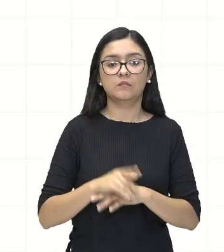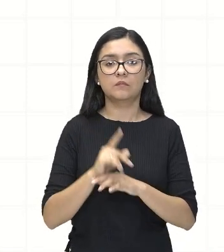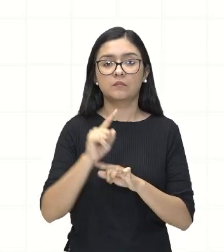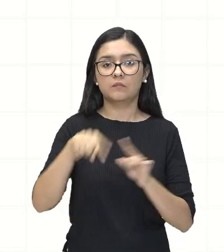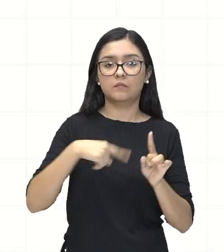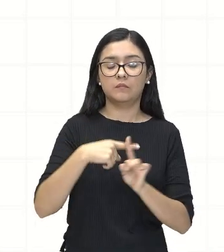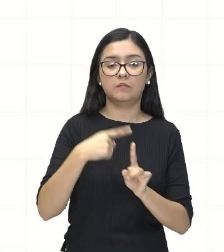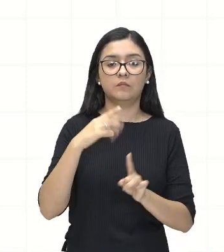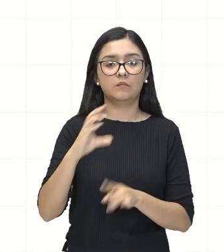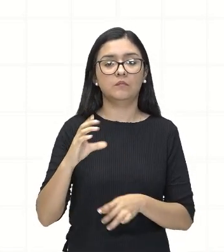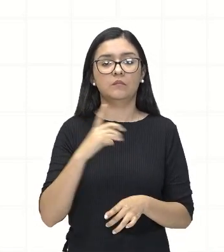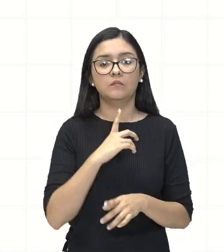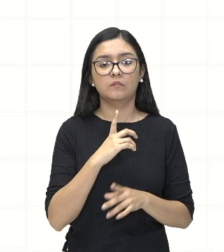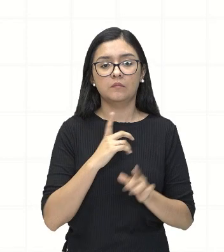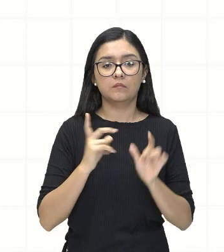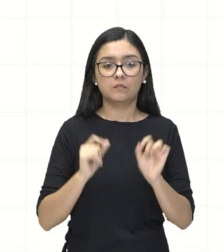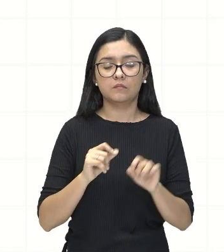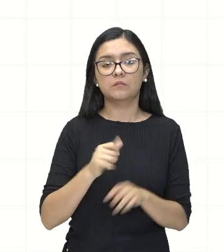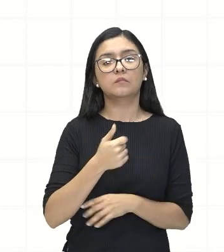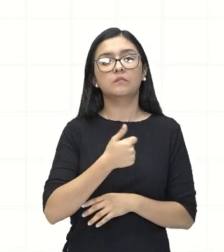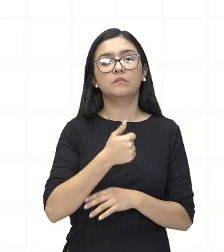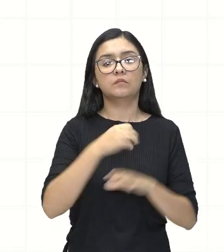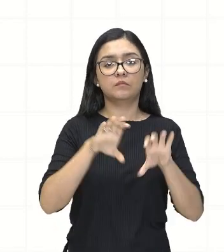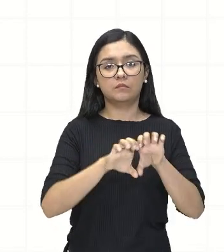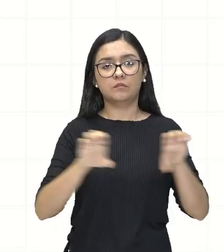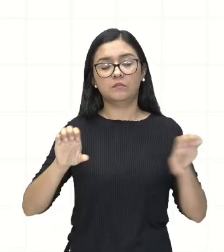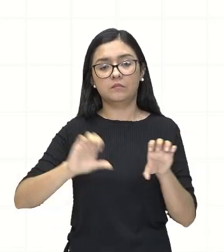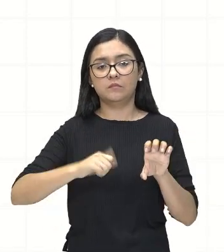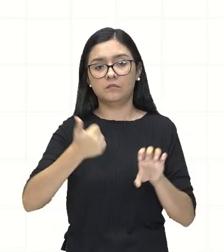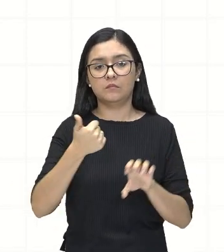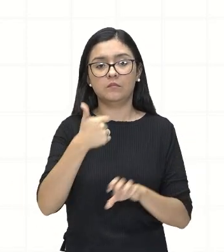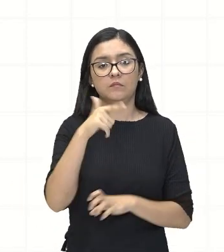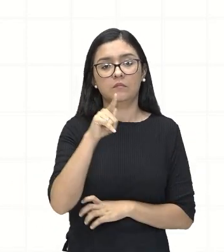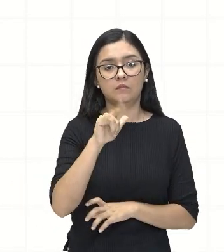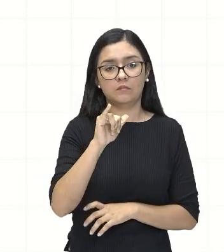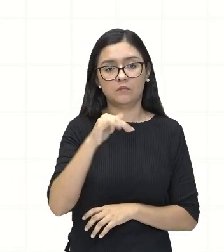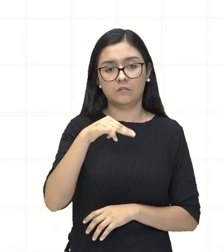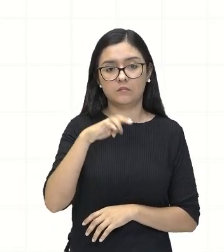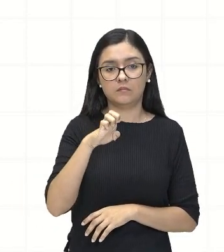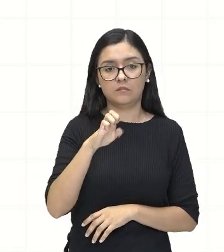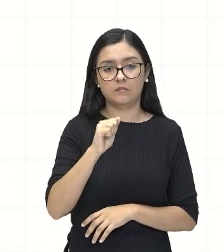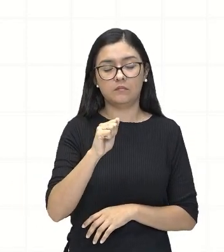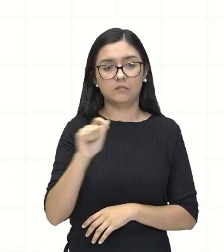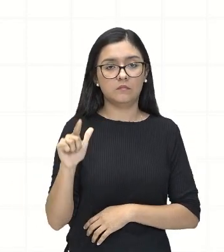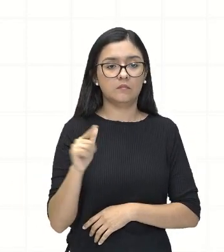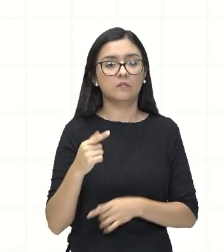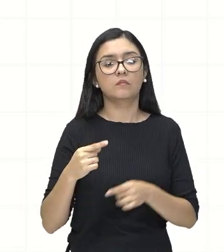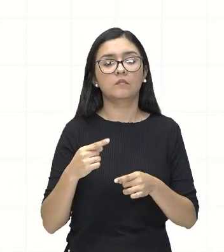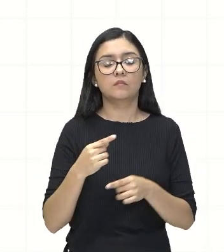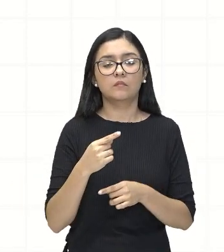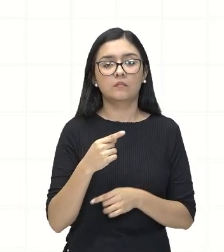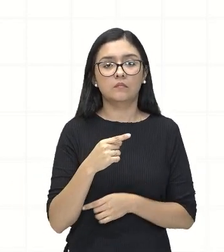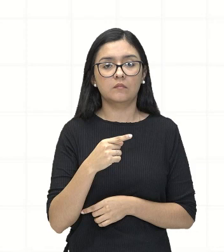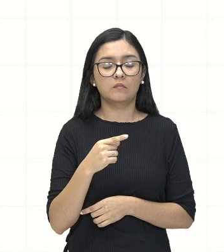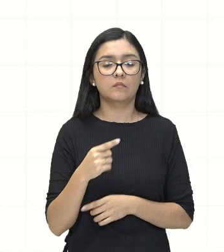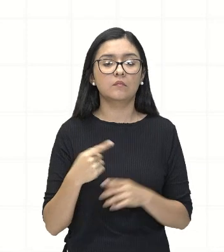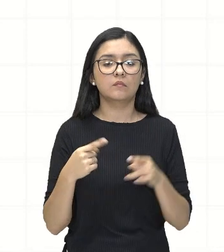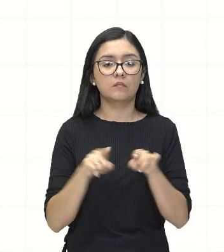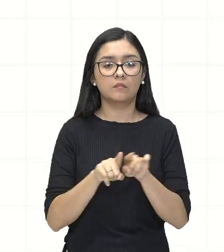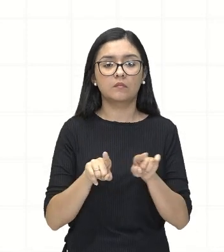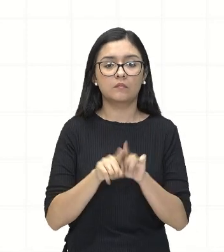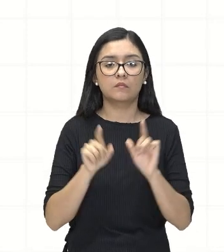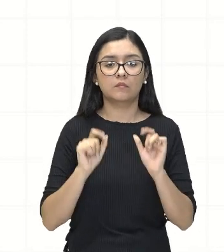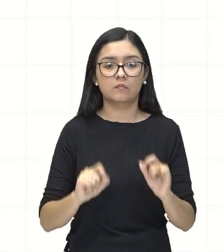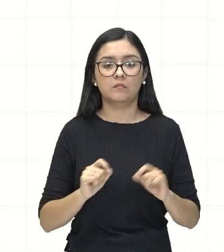aqui uma de primeiro grau que é linear. E o C, nós chamamos aí de o